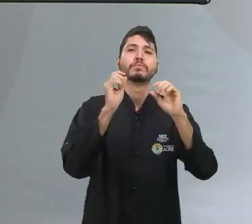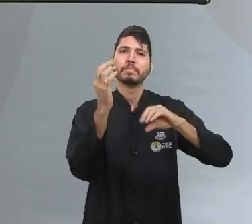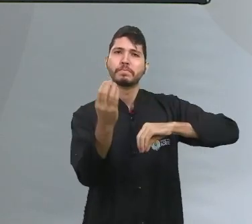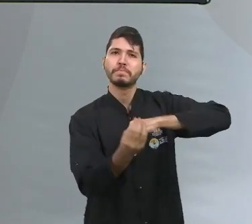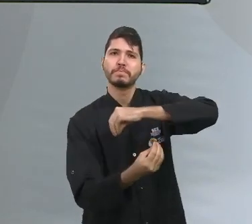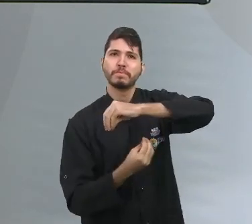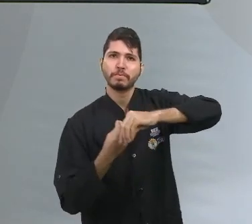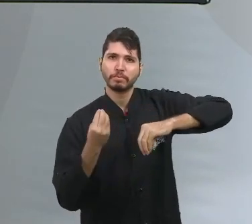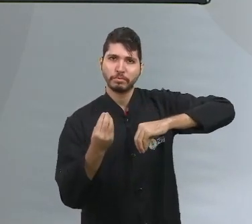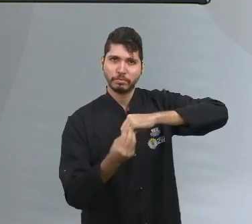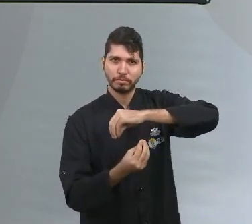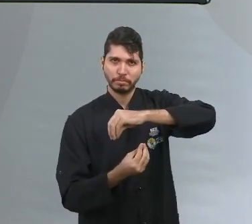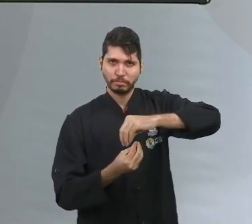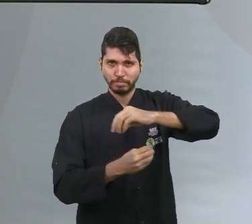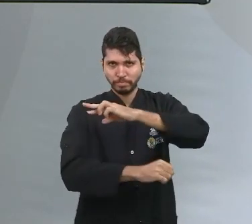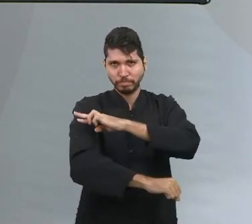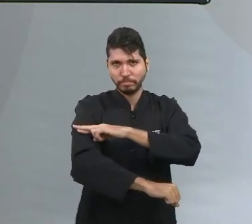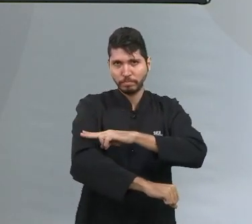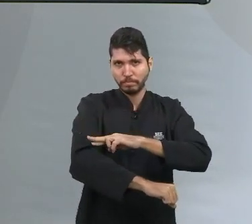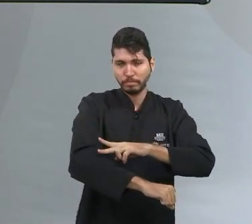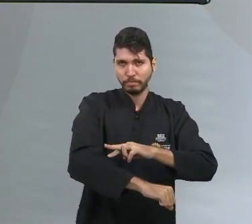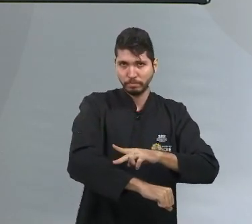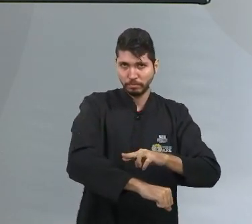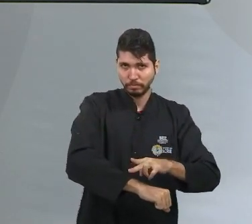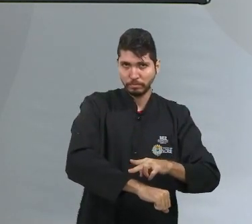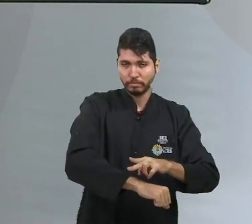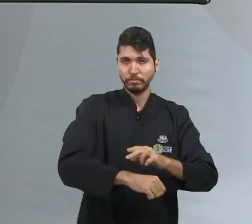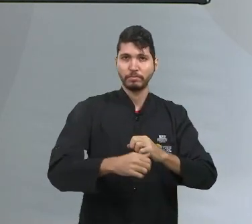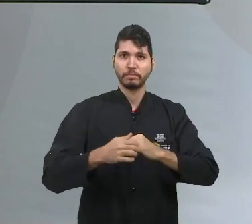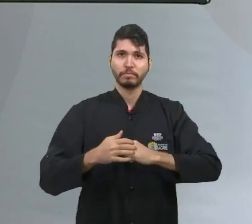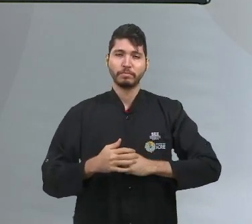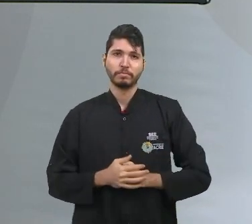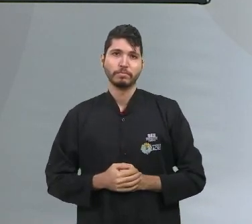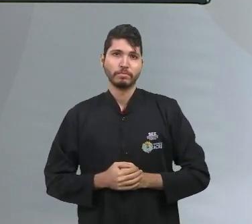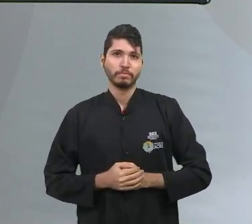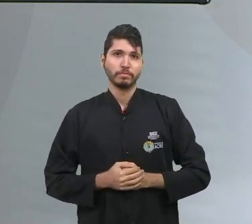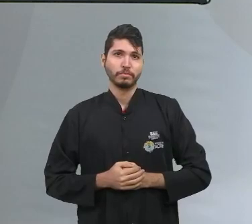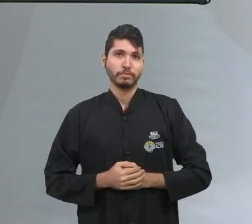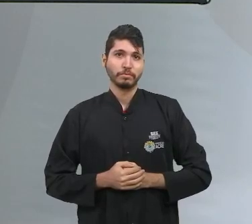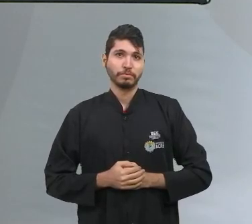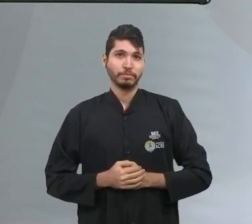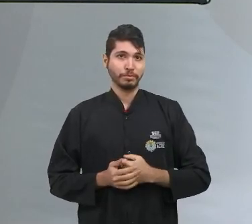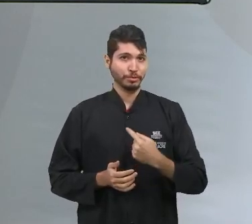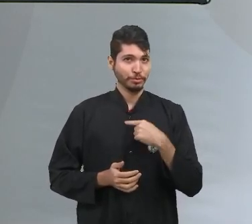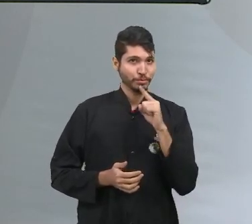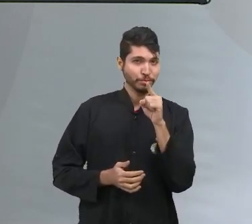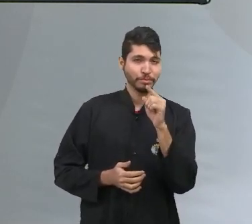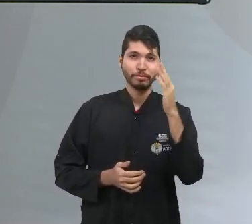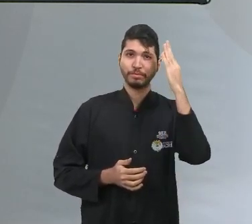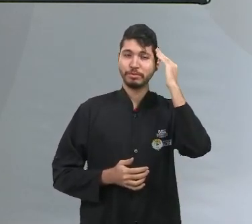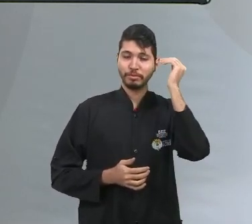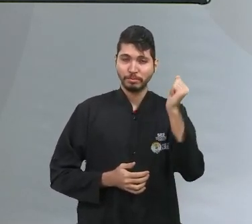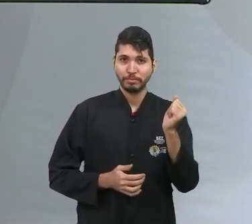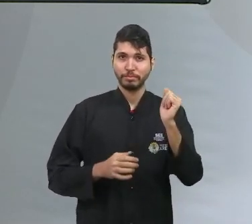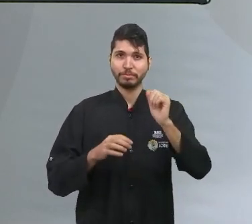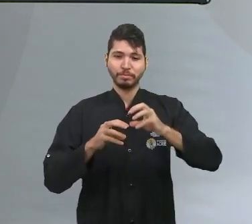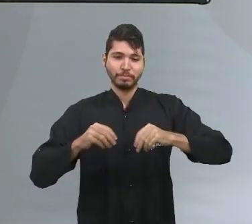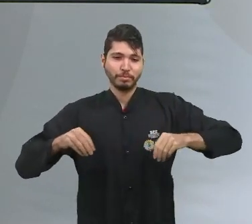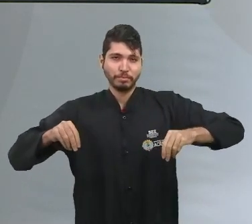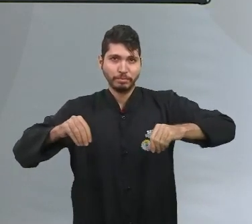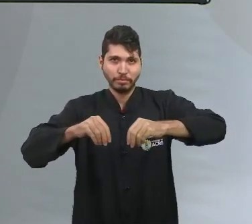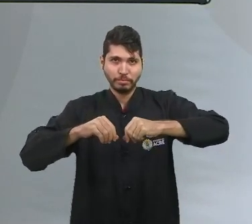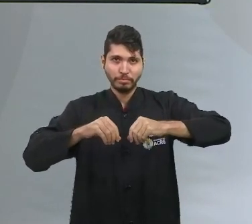Baseado nos conhecimentos prévios que você já possui, Então, nós sabemos que o território brasileiro,